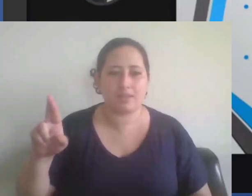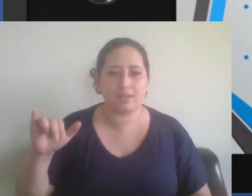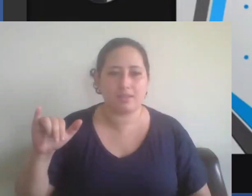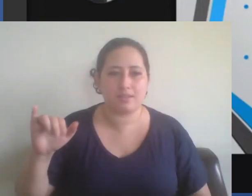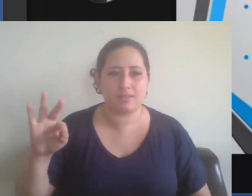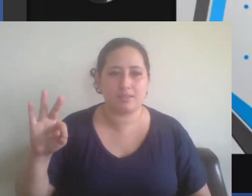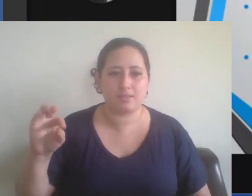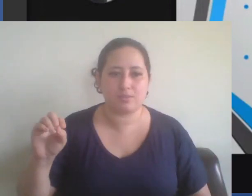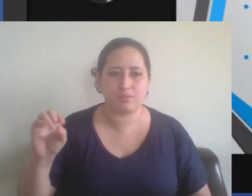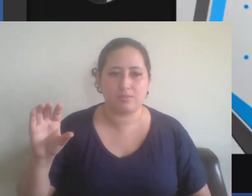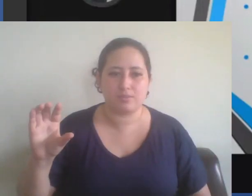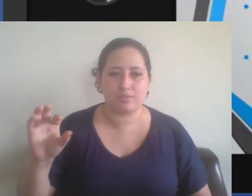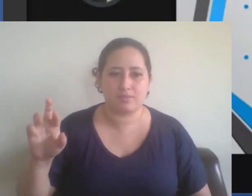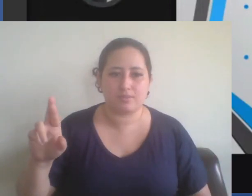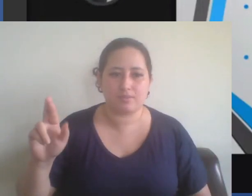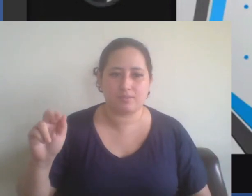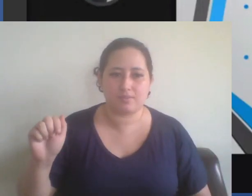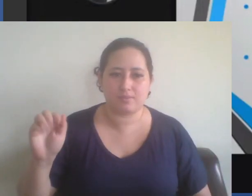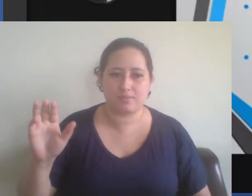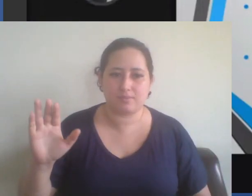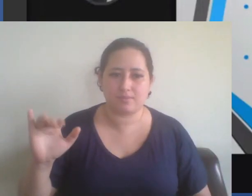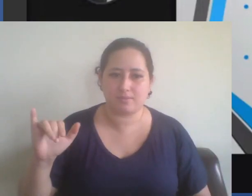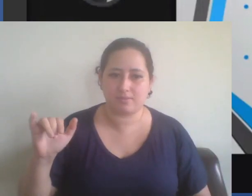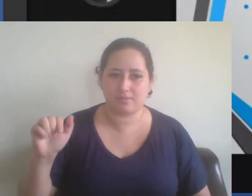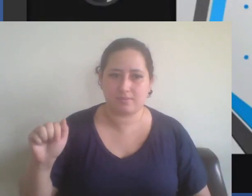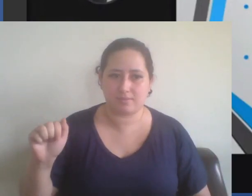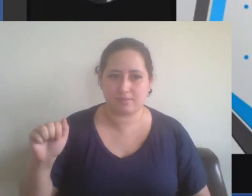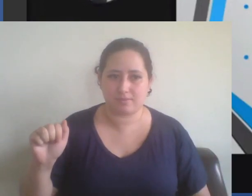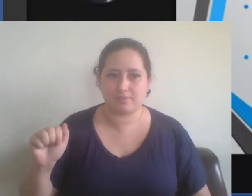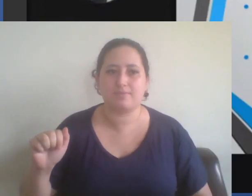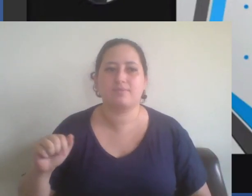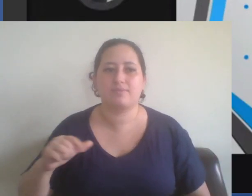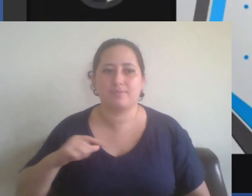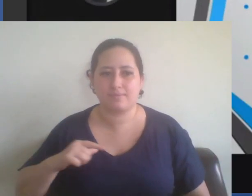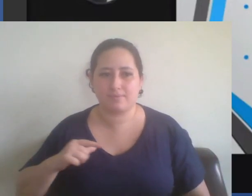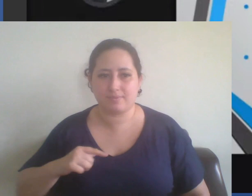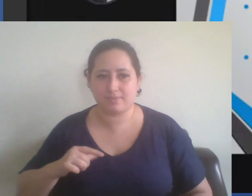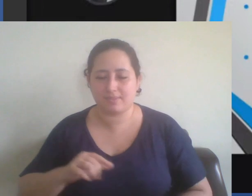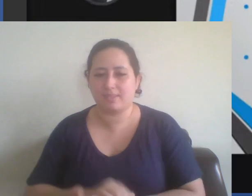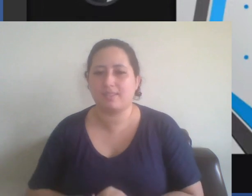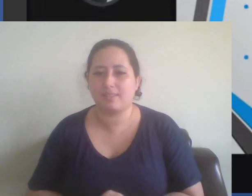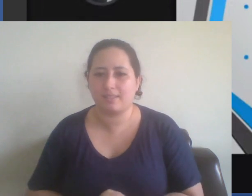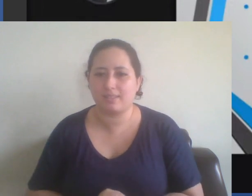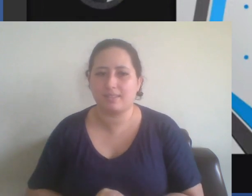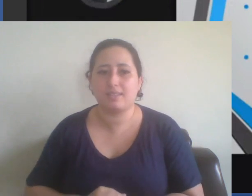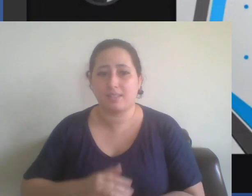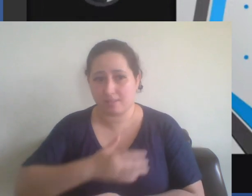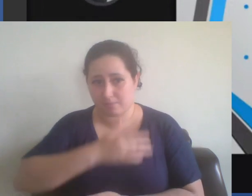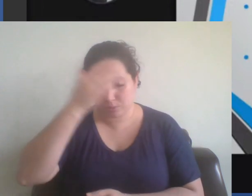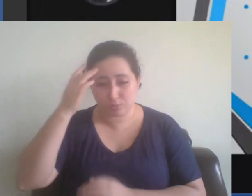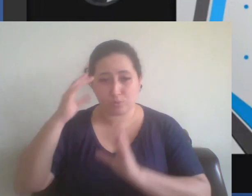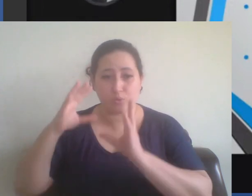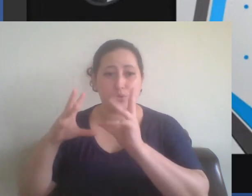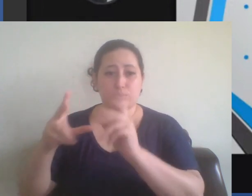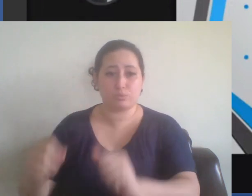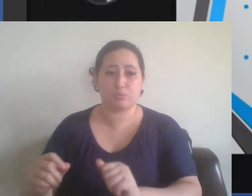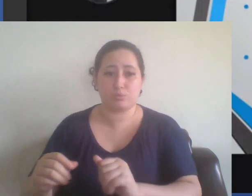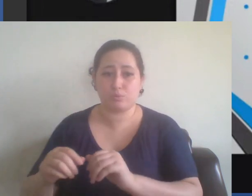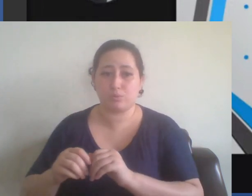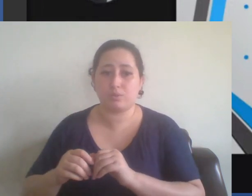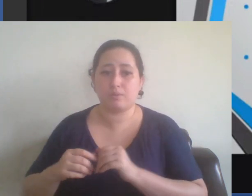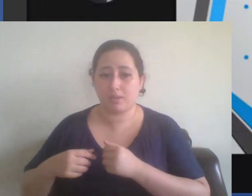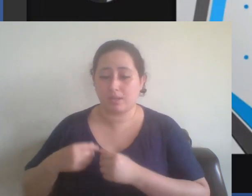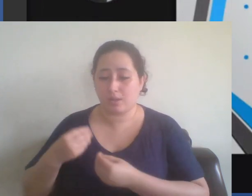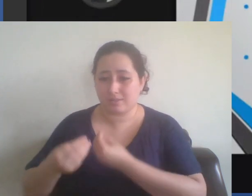lembrando que aqui está se pressupondo que todos partiriam do mesmo nível numa corrida pelo